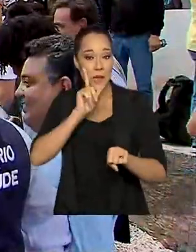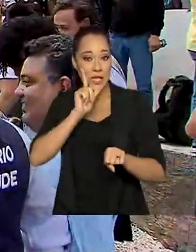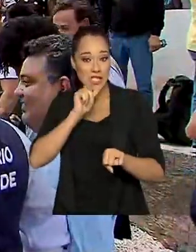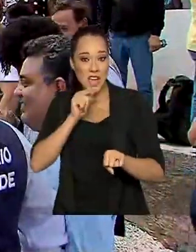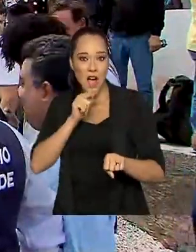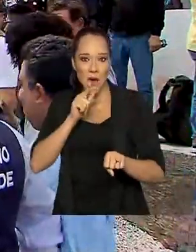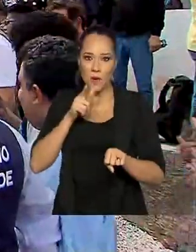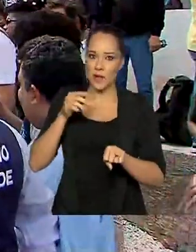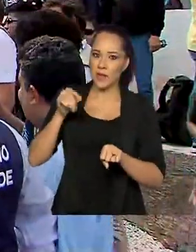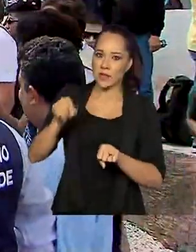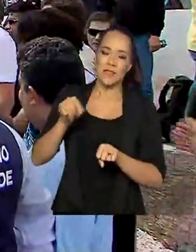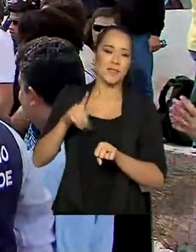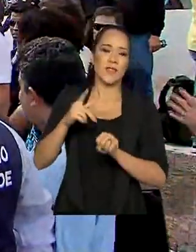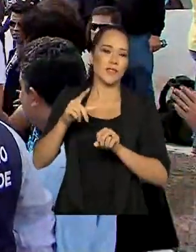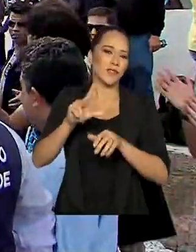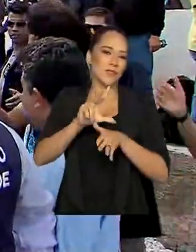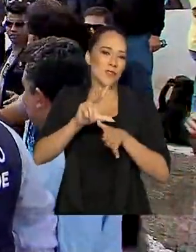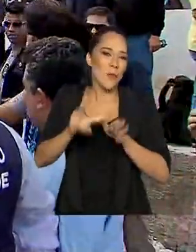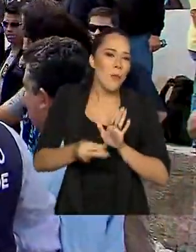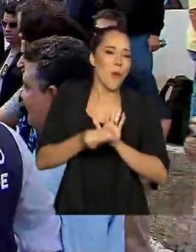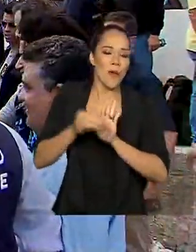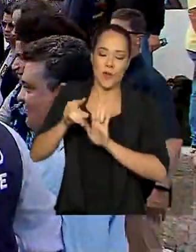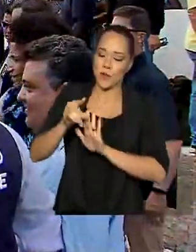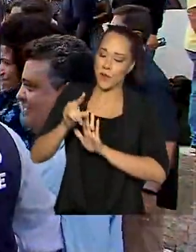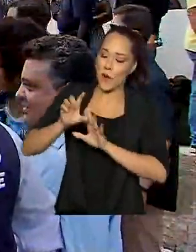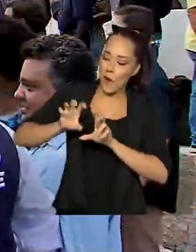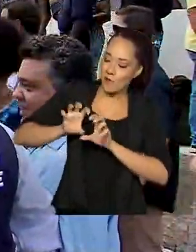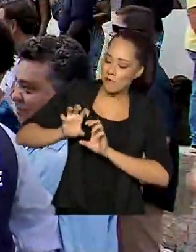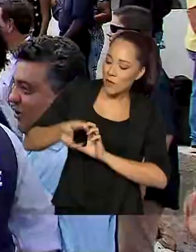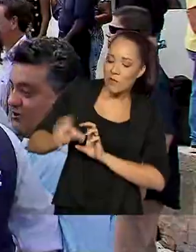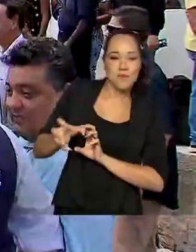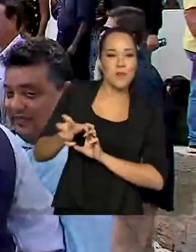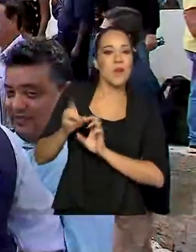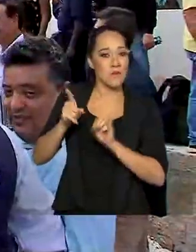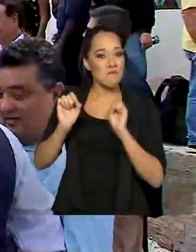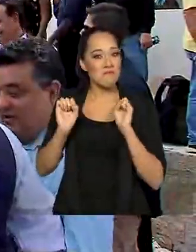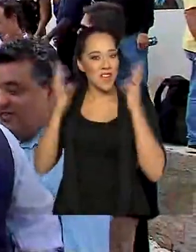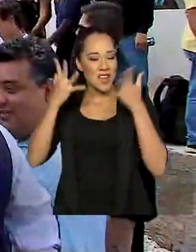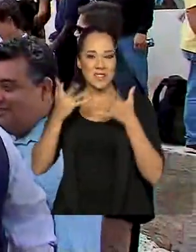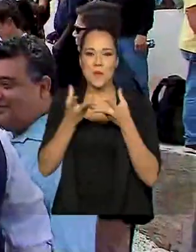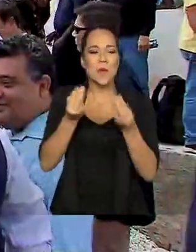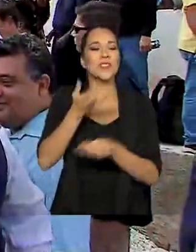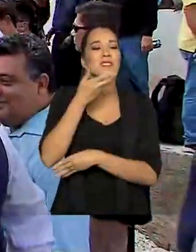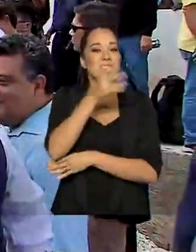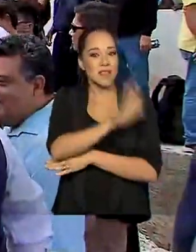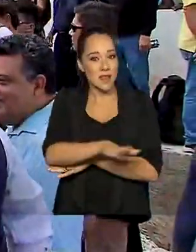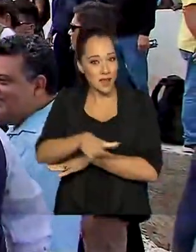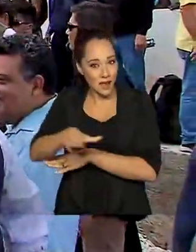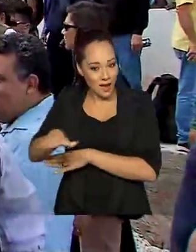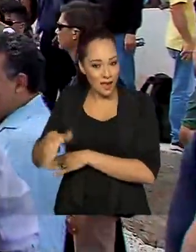abastecimento num ato bastante festivo com a população local, inclusive a participação de muitas crianças.